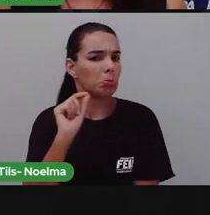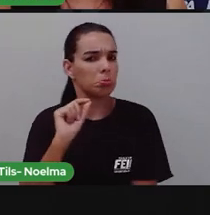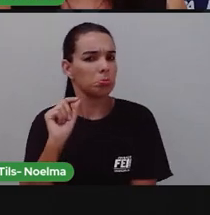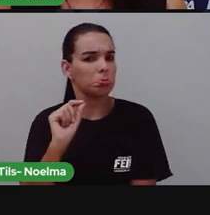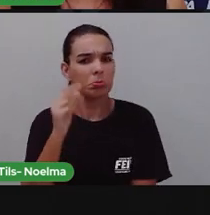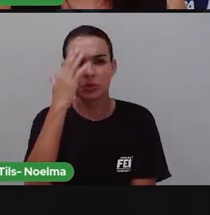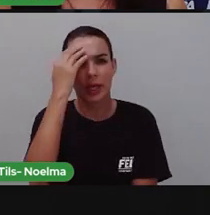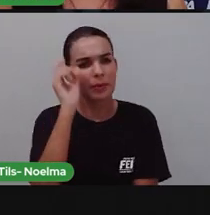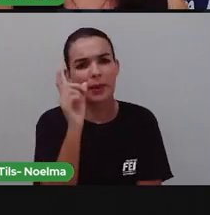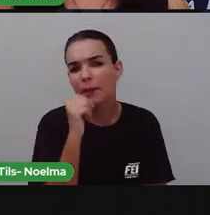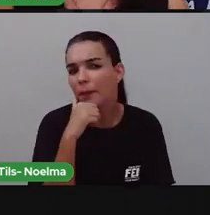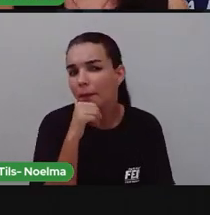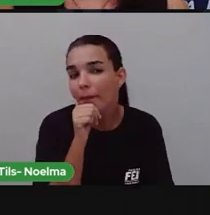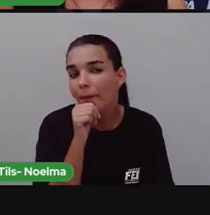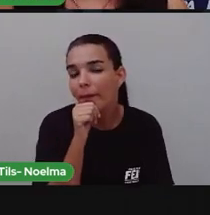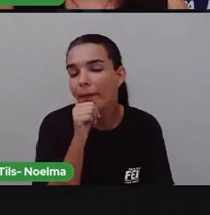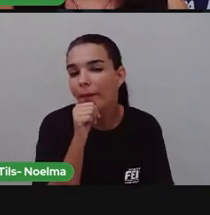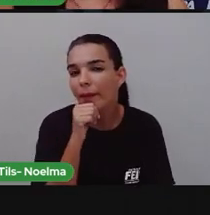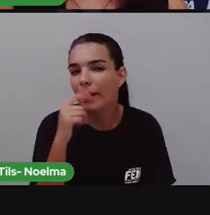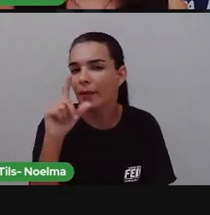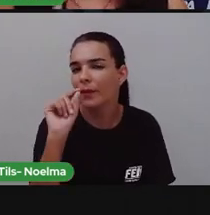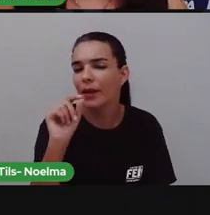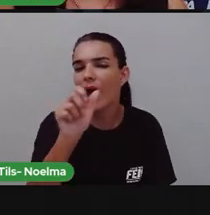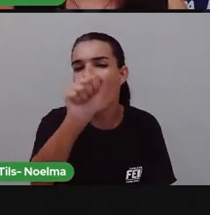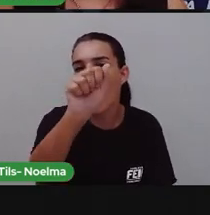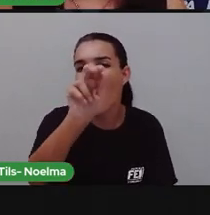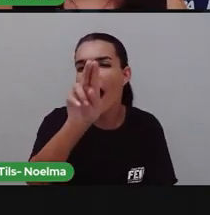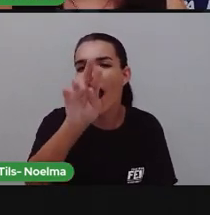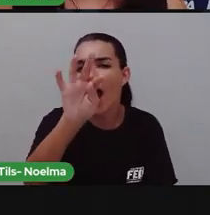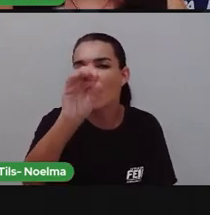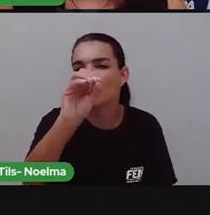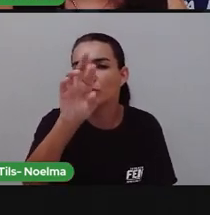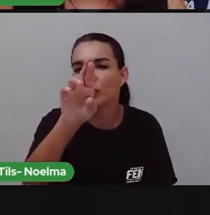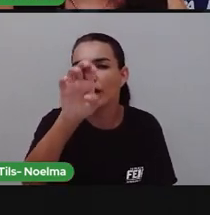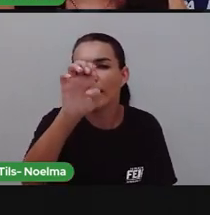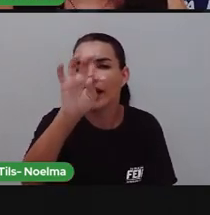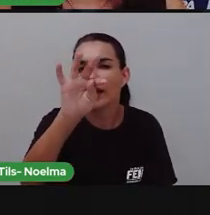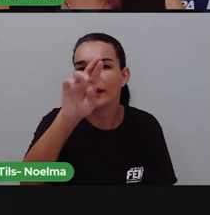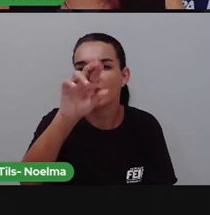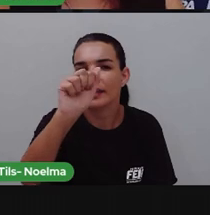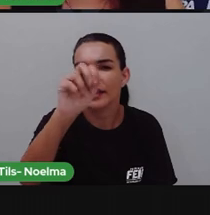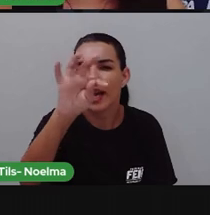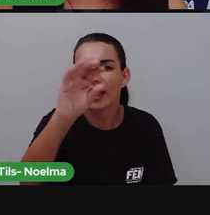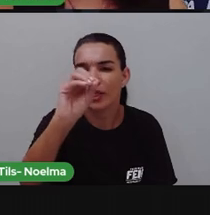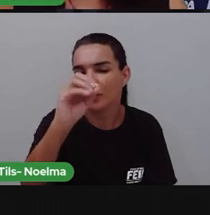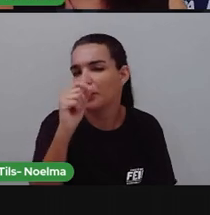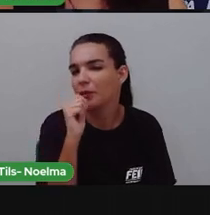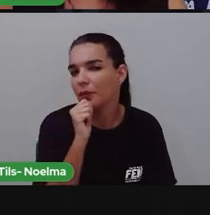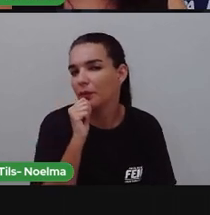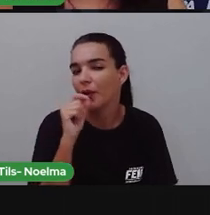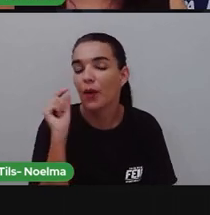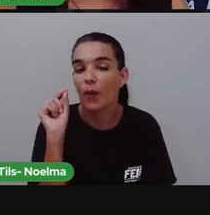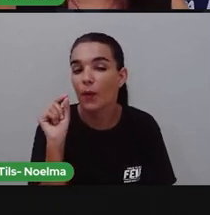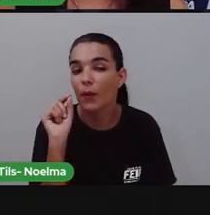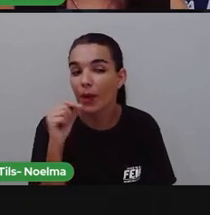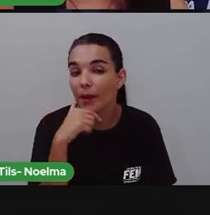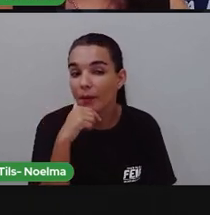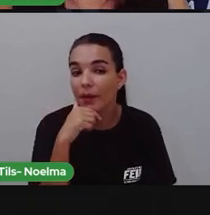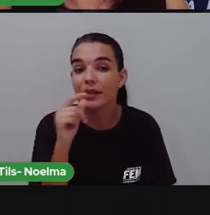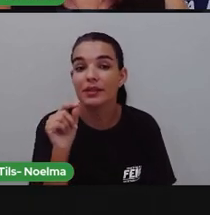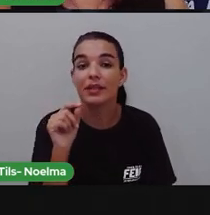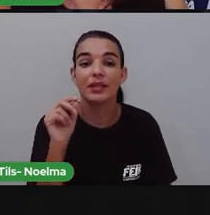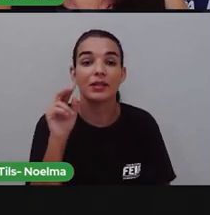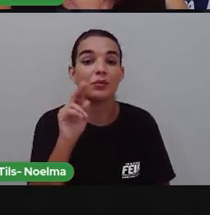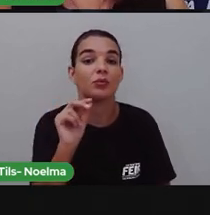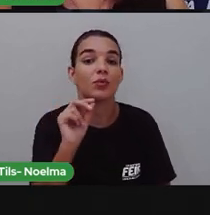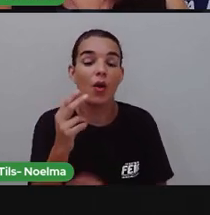o que é autorretrato? Não acredito. Eu acredito que vocês já fizeram muito autorretrato, né? Pra quem não sabe,